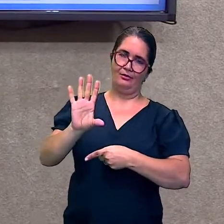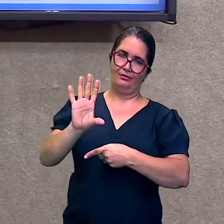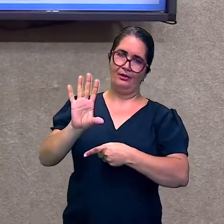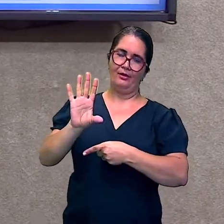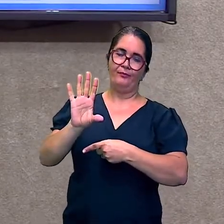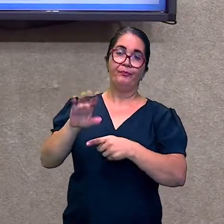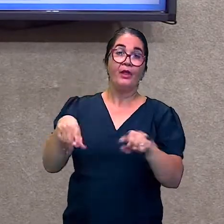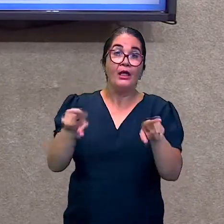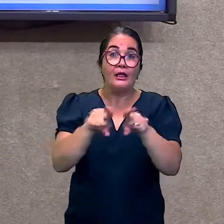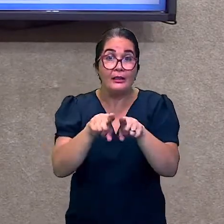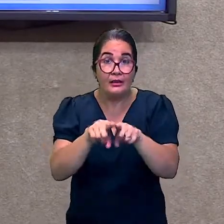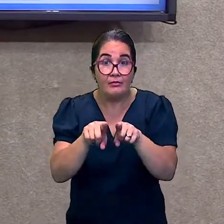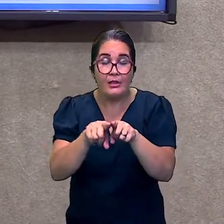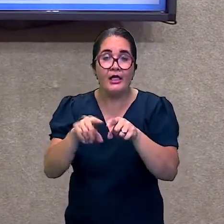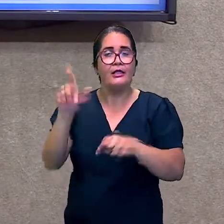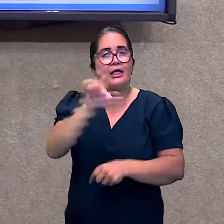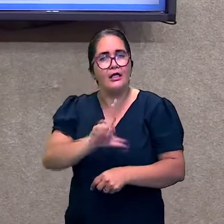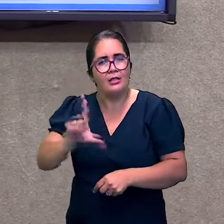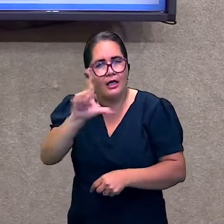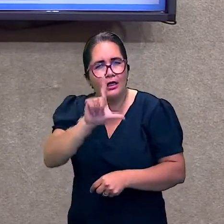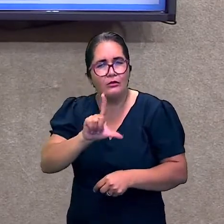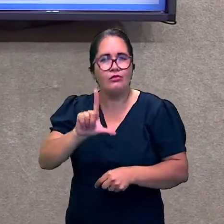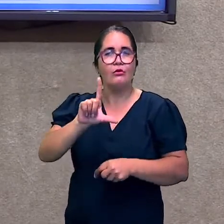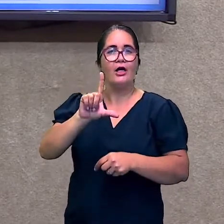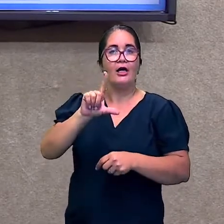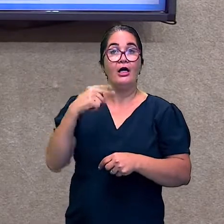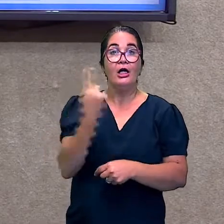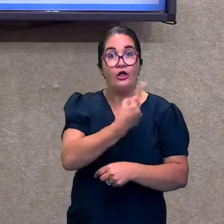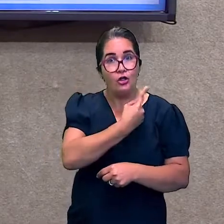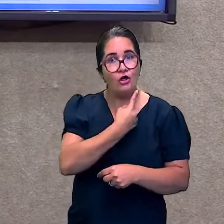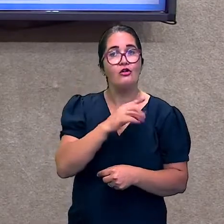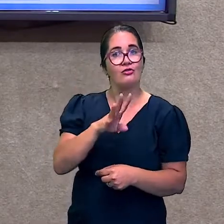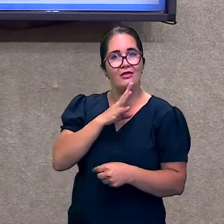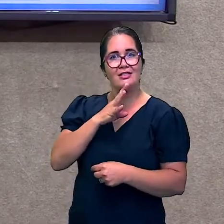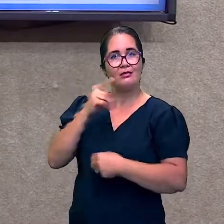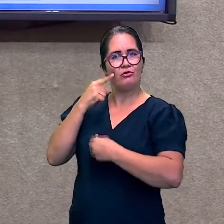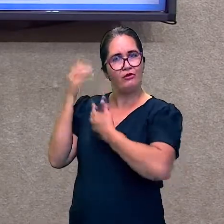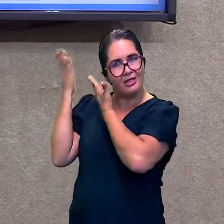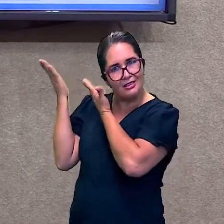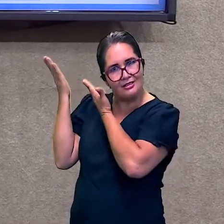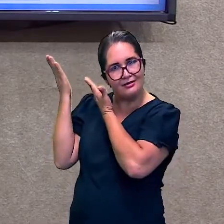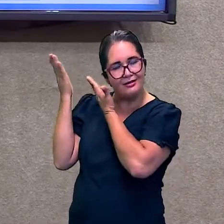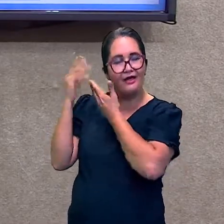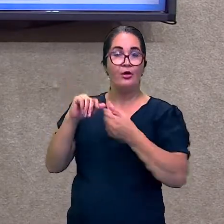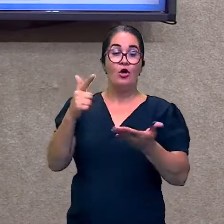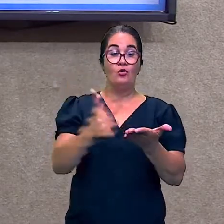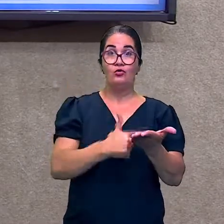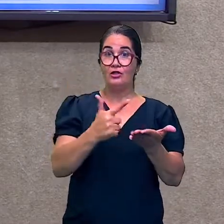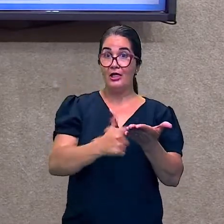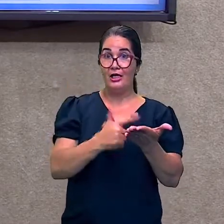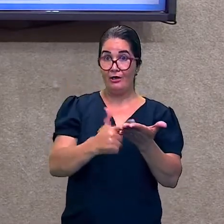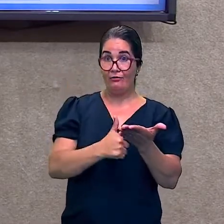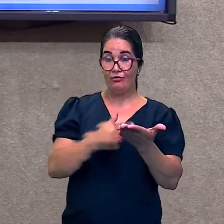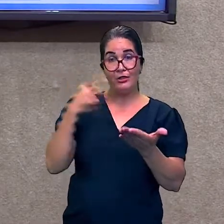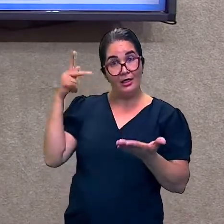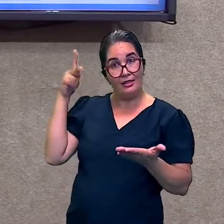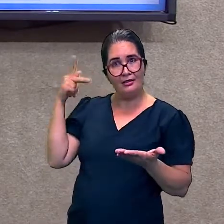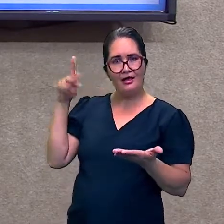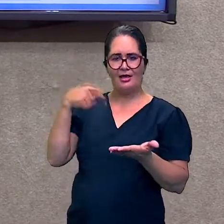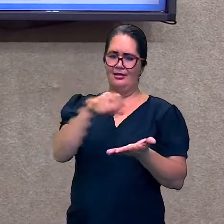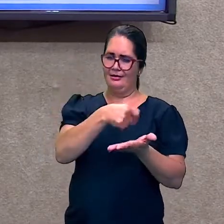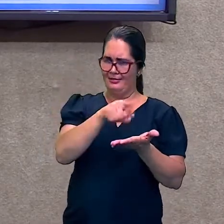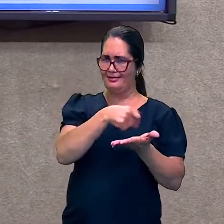literatura. E nas escolas. Que é. O príncipe. Também vamos conhecer.